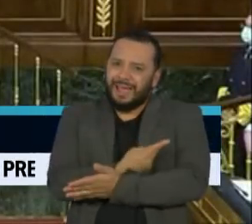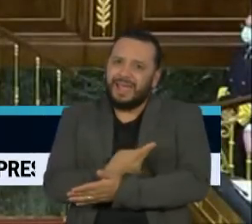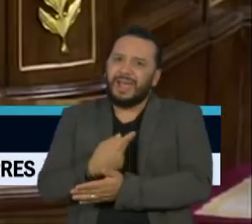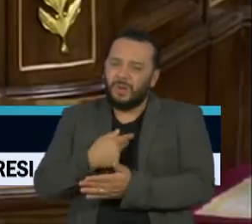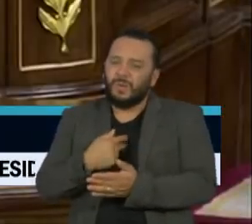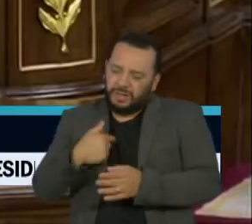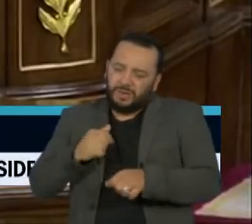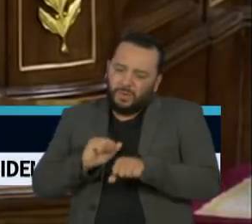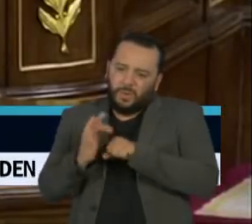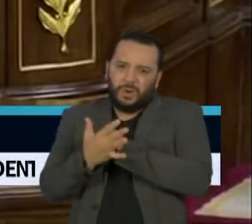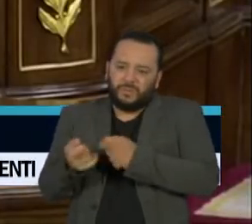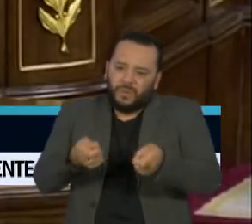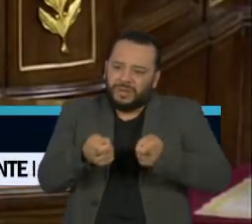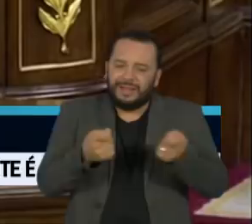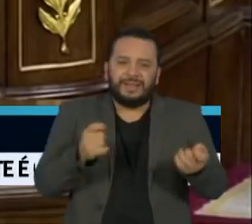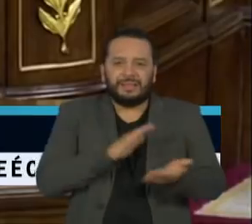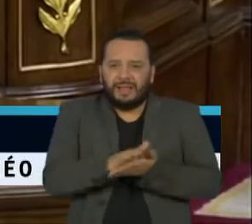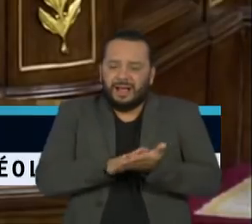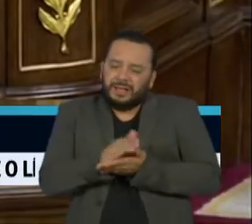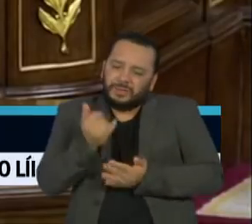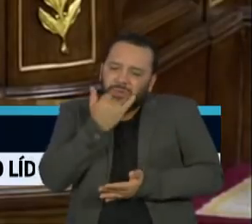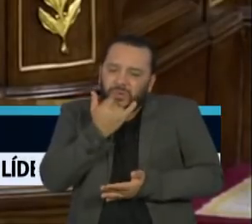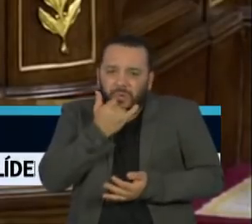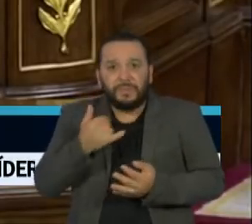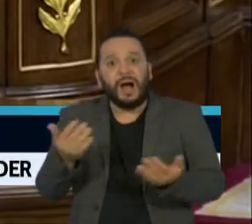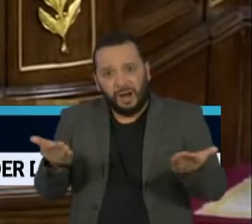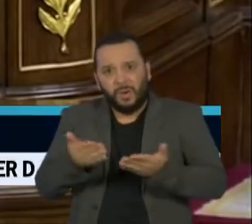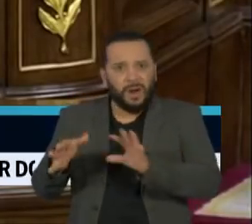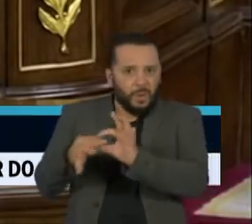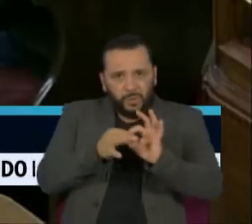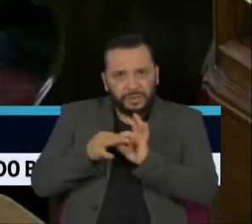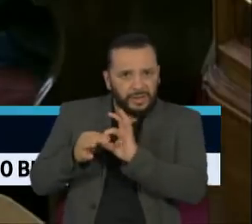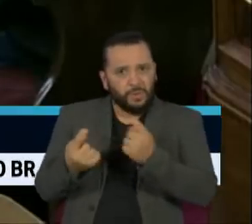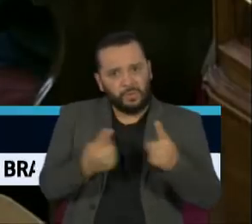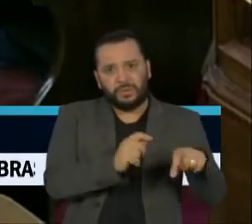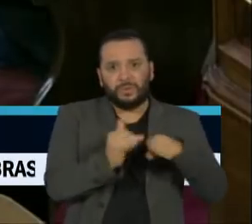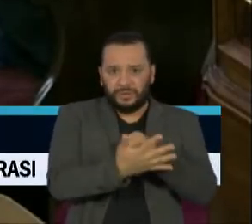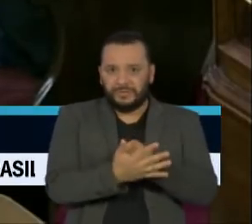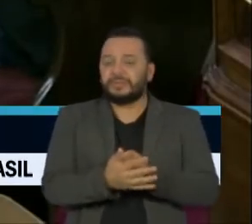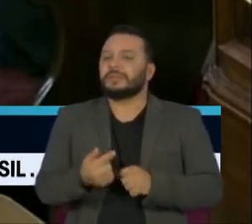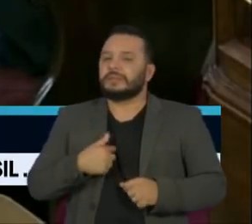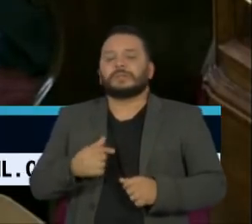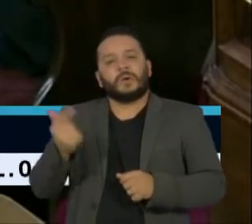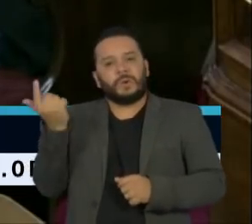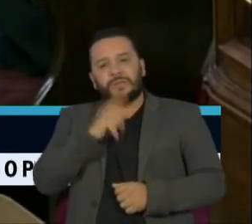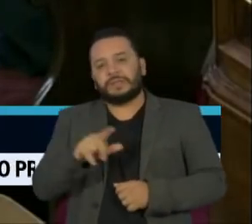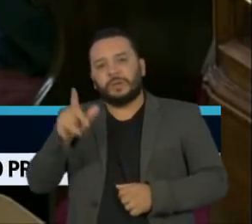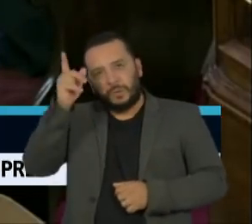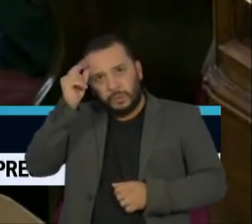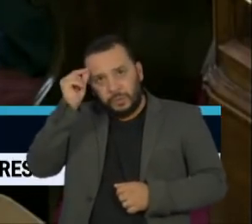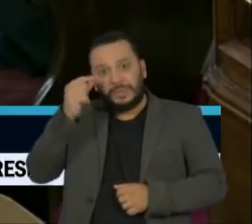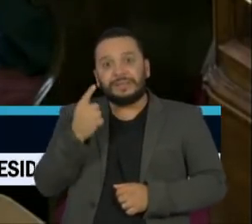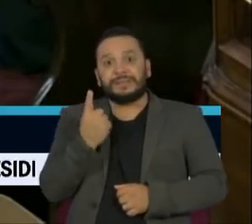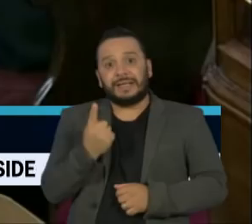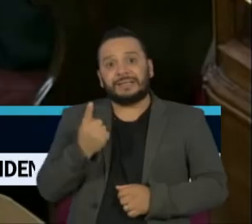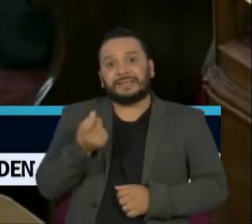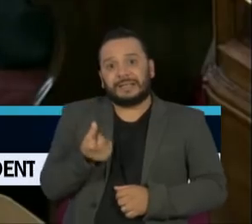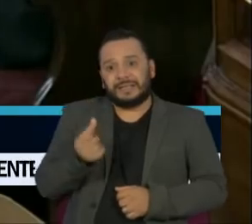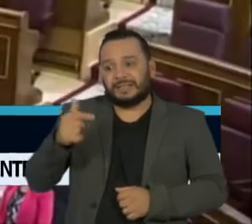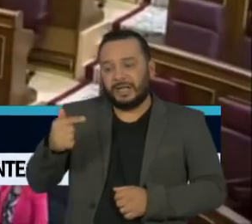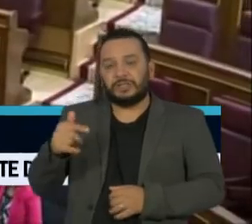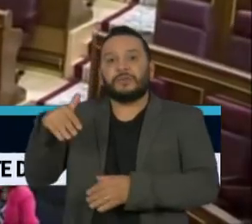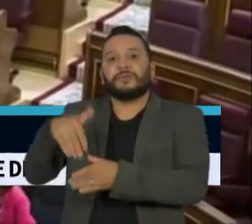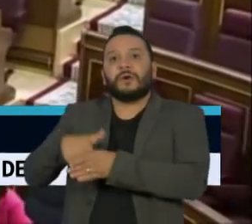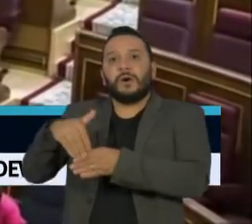pandemia e também pediu união para derrotar o coronavírus. Deu certo e por 177 votos, o